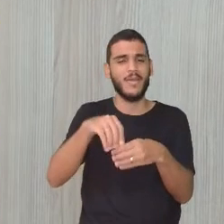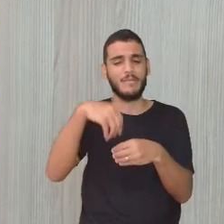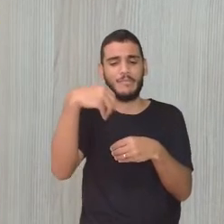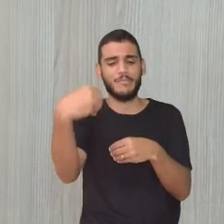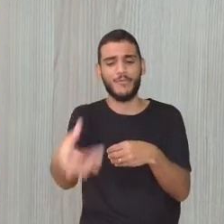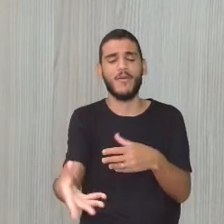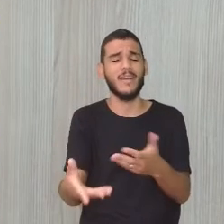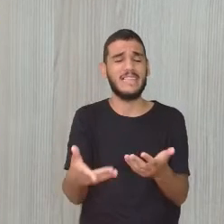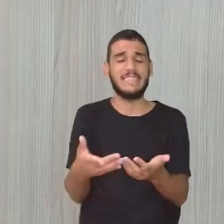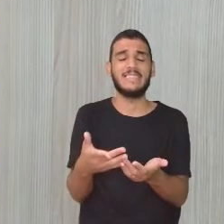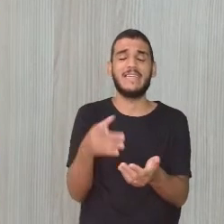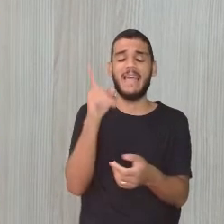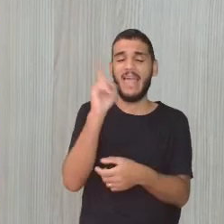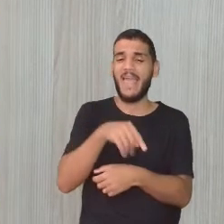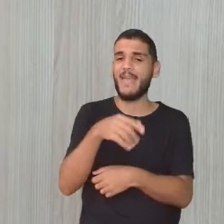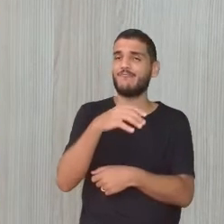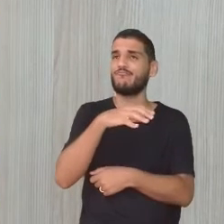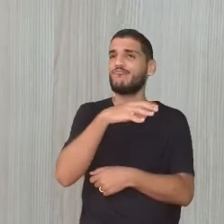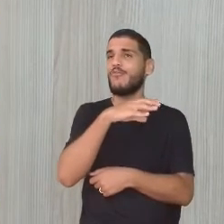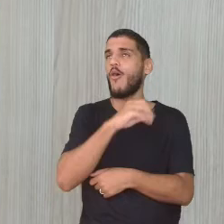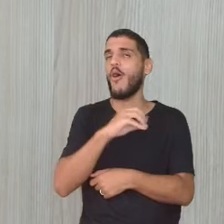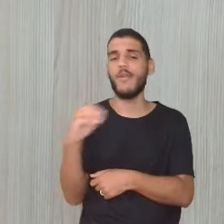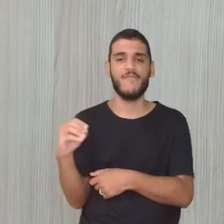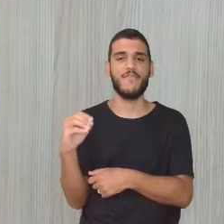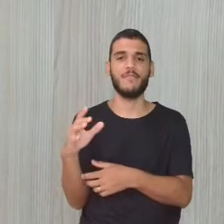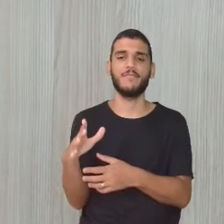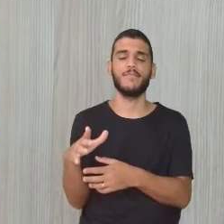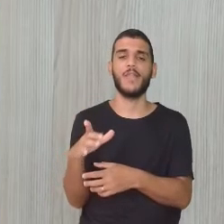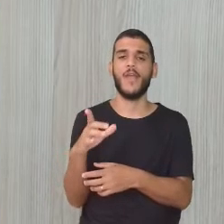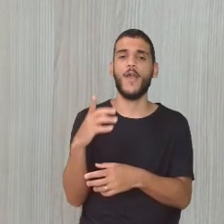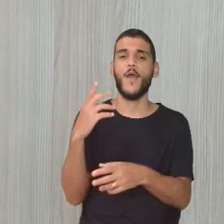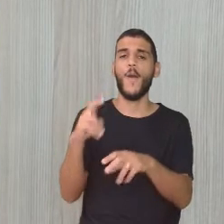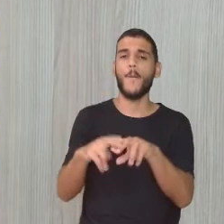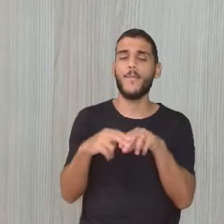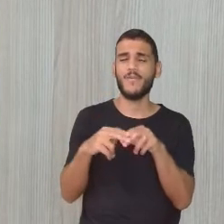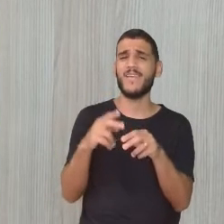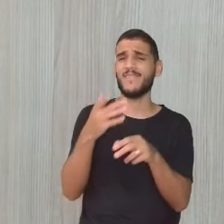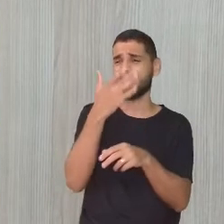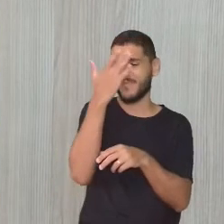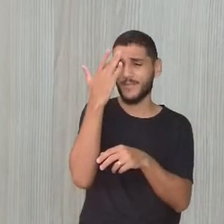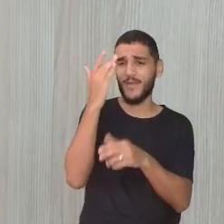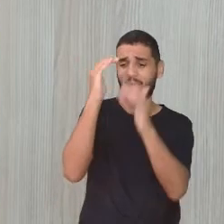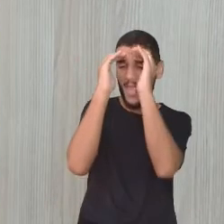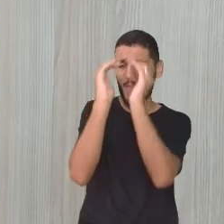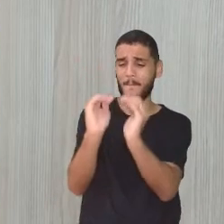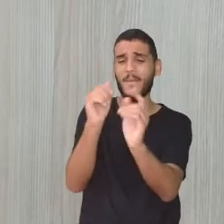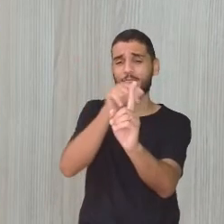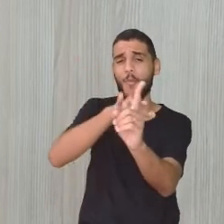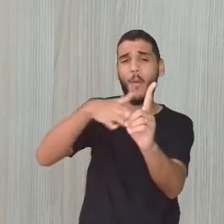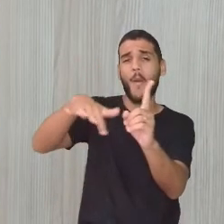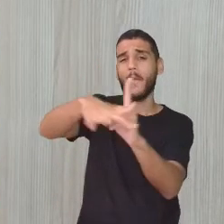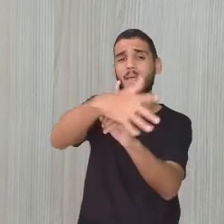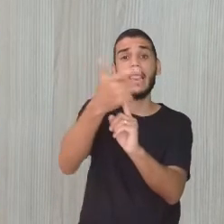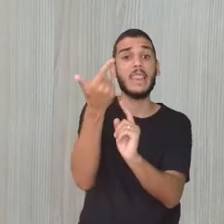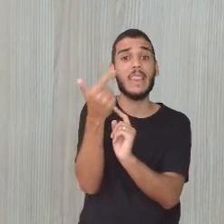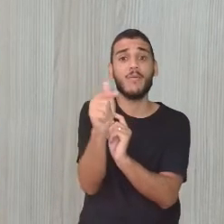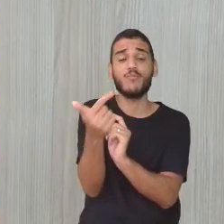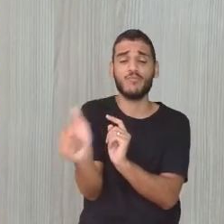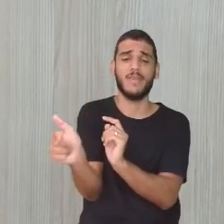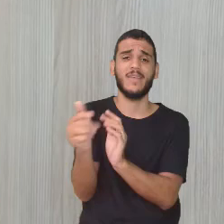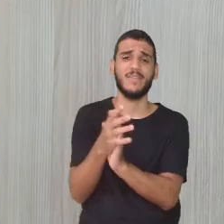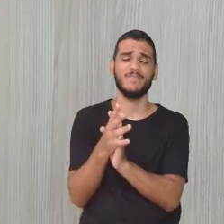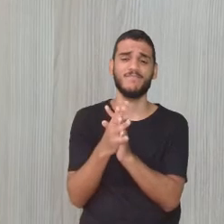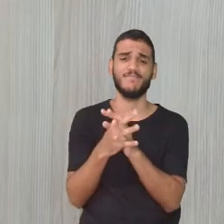tristeza muito grande, né? Porque é você, assim, ignorar o fato de que a gente vive um momento crítico